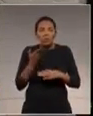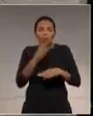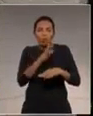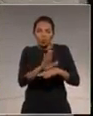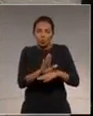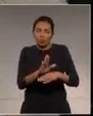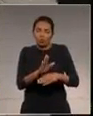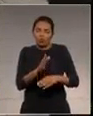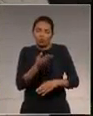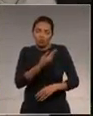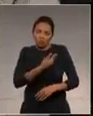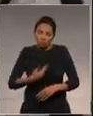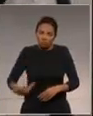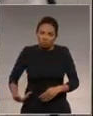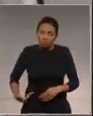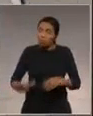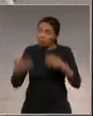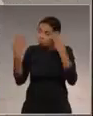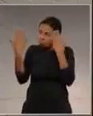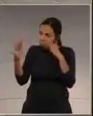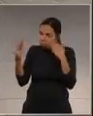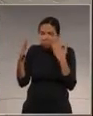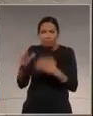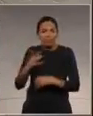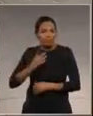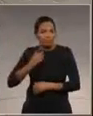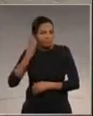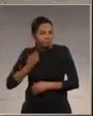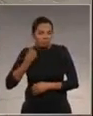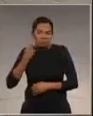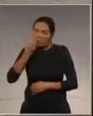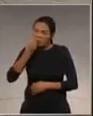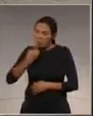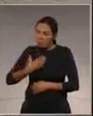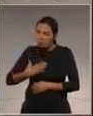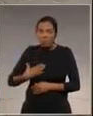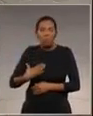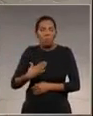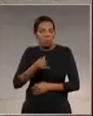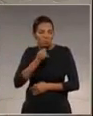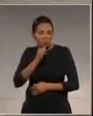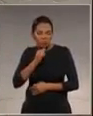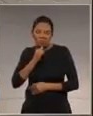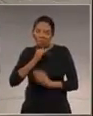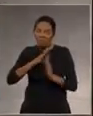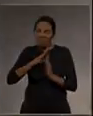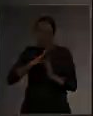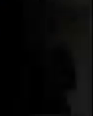governo. Parabéns, deputados. Exemplar a sua atitude.